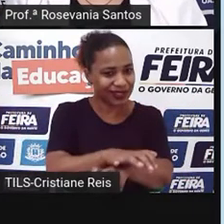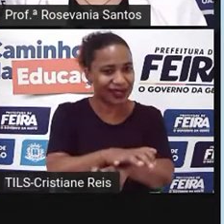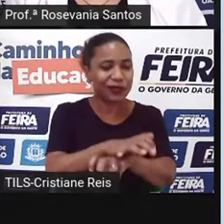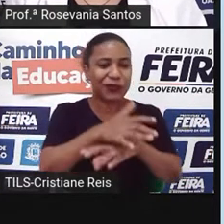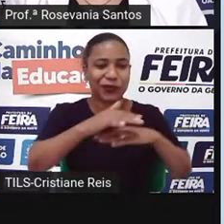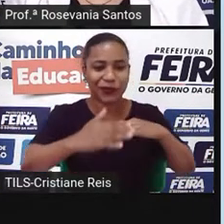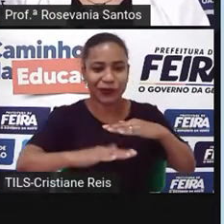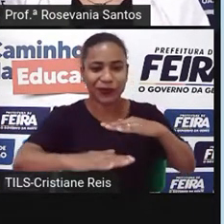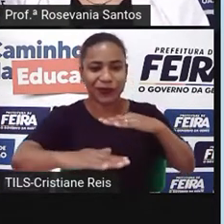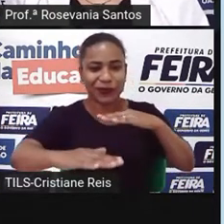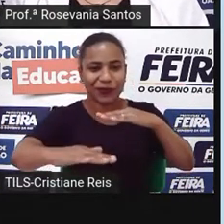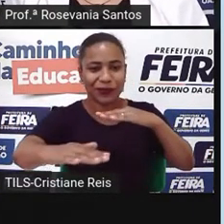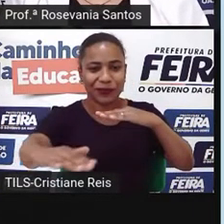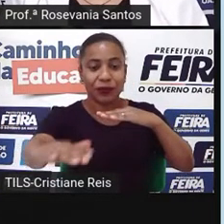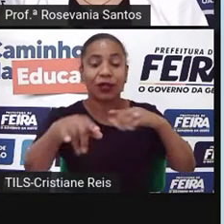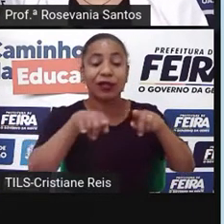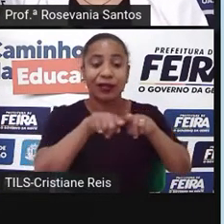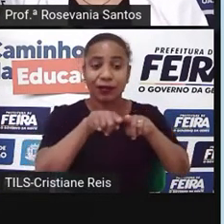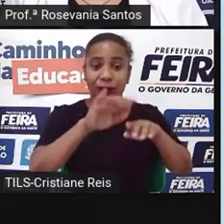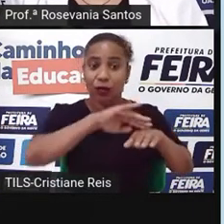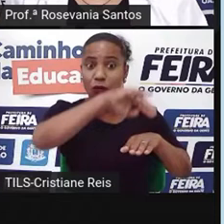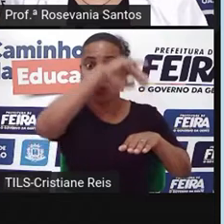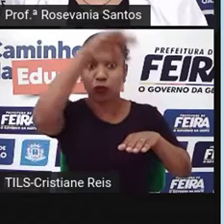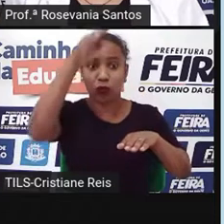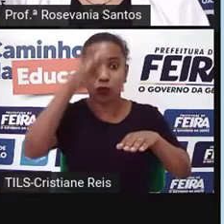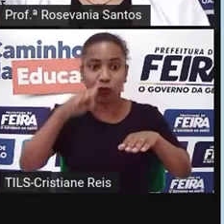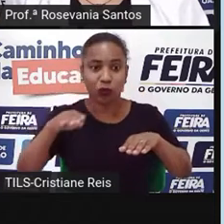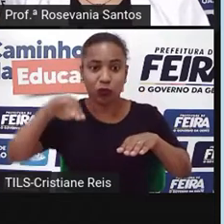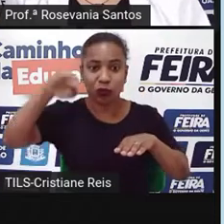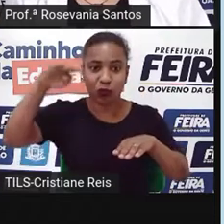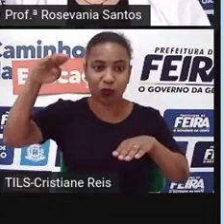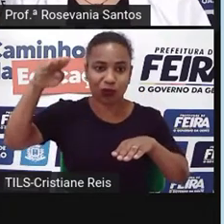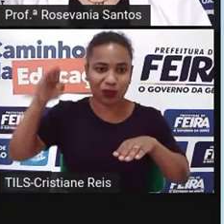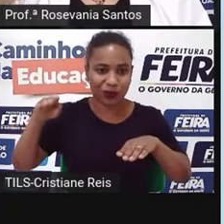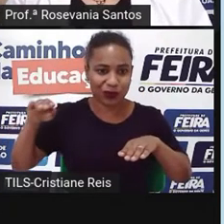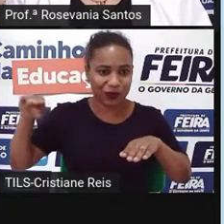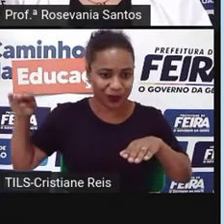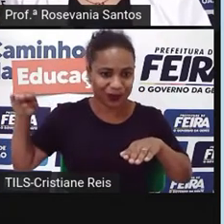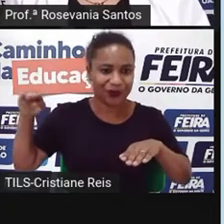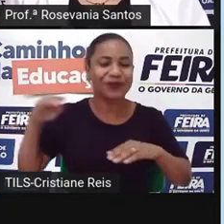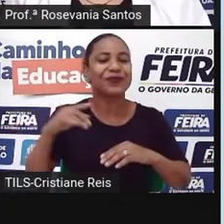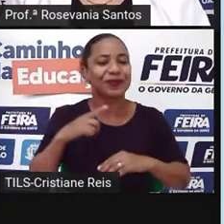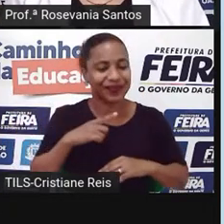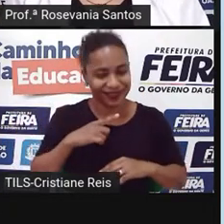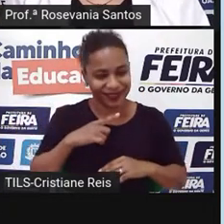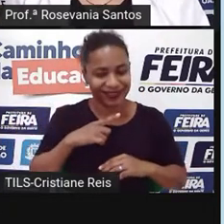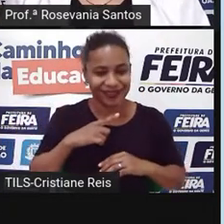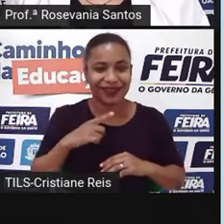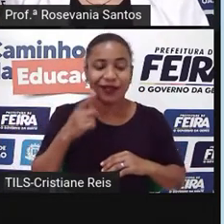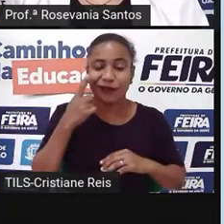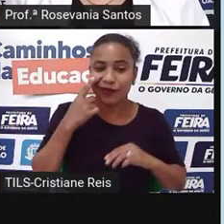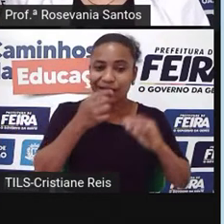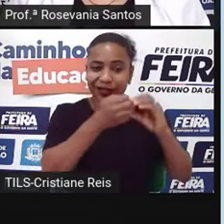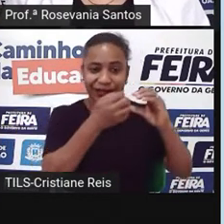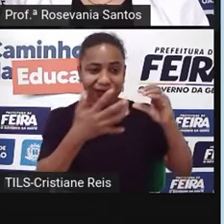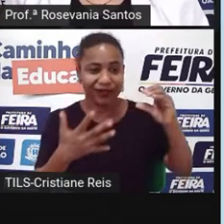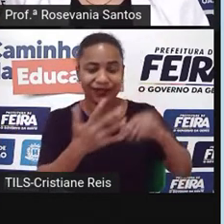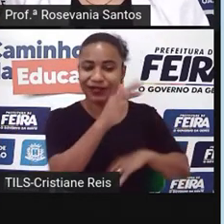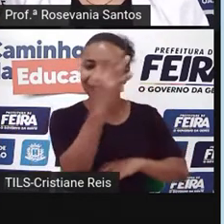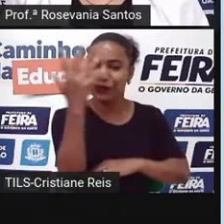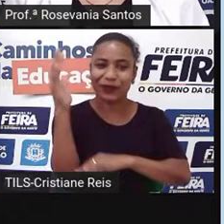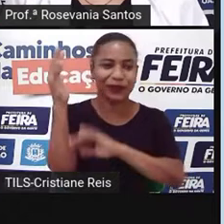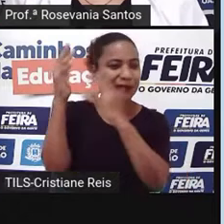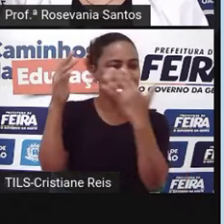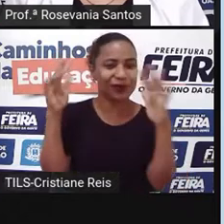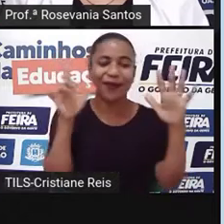planaltos, então, a gente tem aqui toda uma característica aqui de elementos naturais, né, a presença dos rios, a